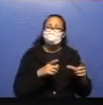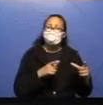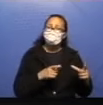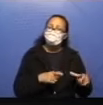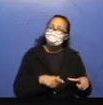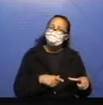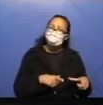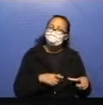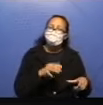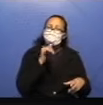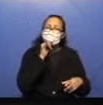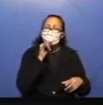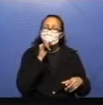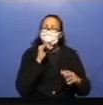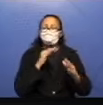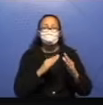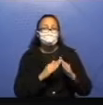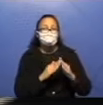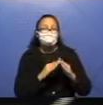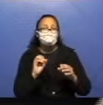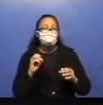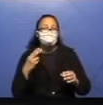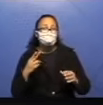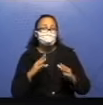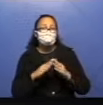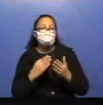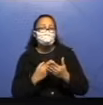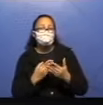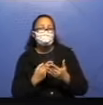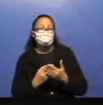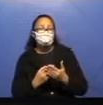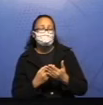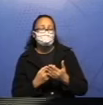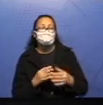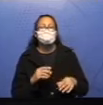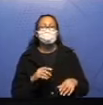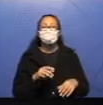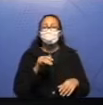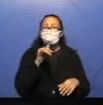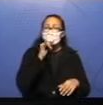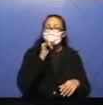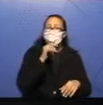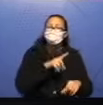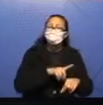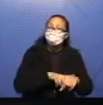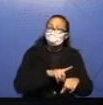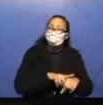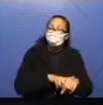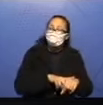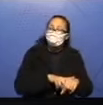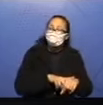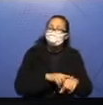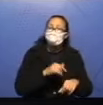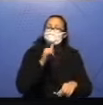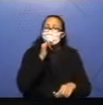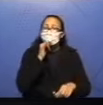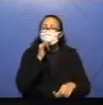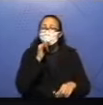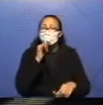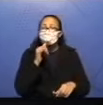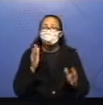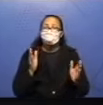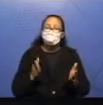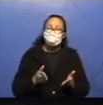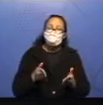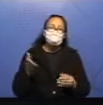uma escola. Definir um tempo, presente, passado e futuro. Isso daqui pode ser o seu roteiro de produção de